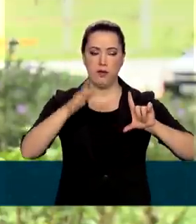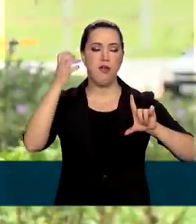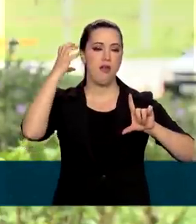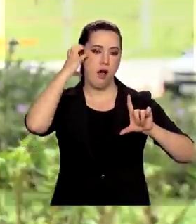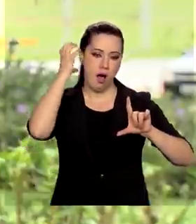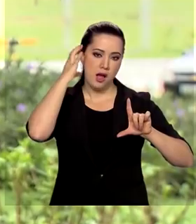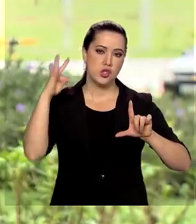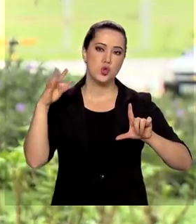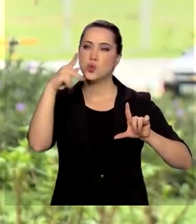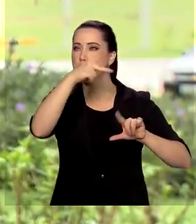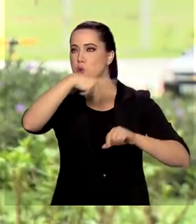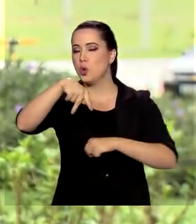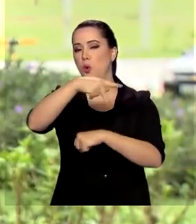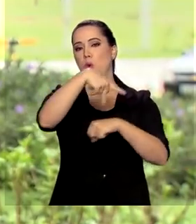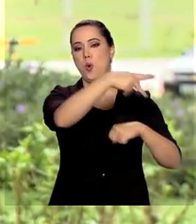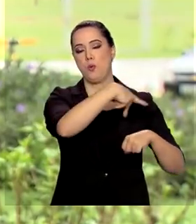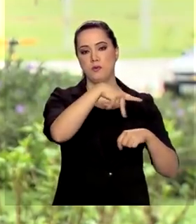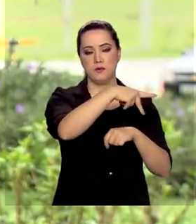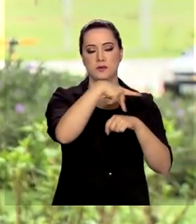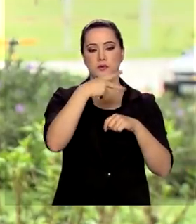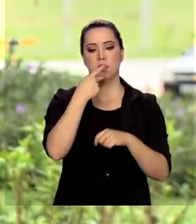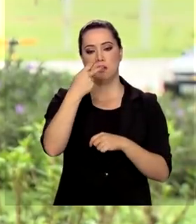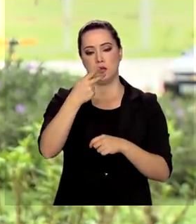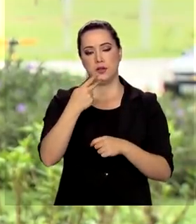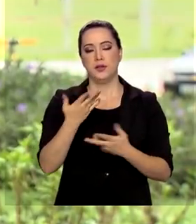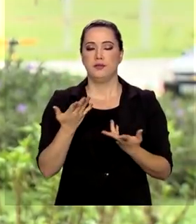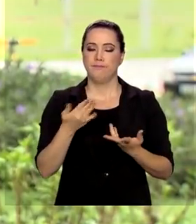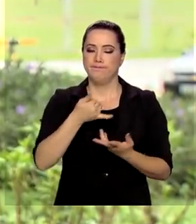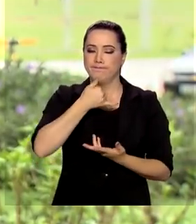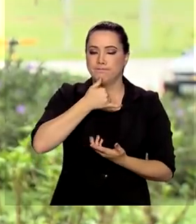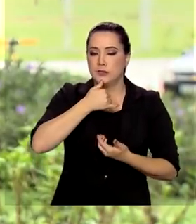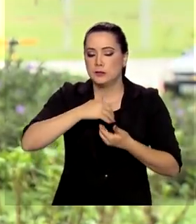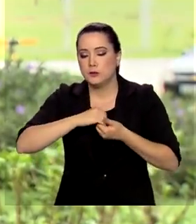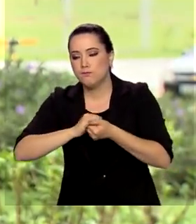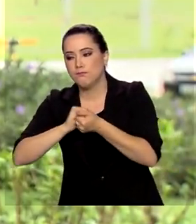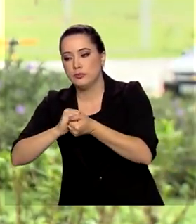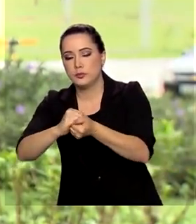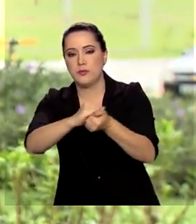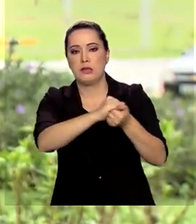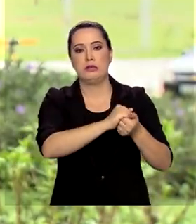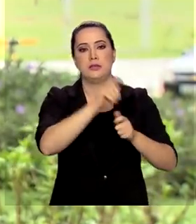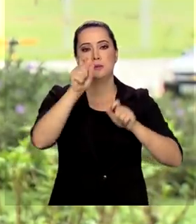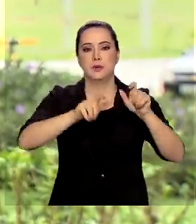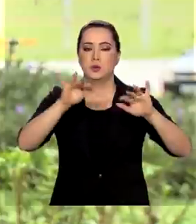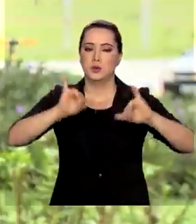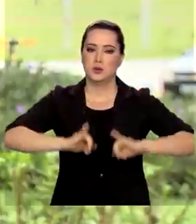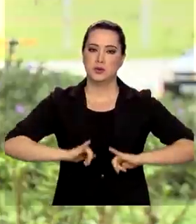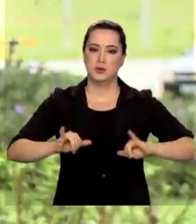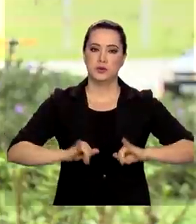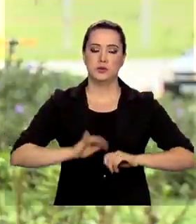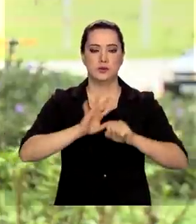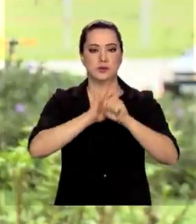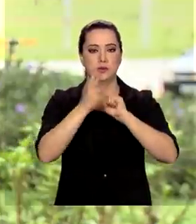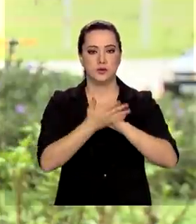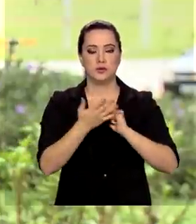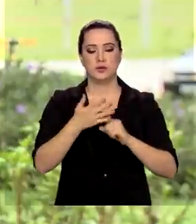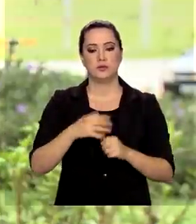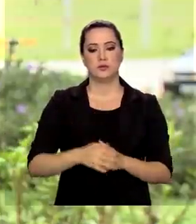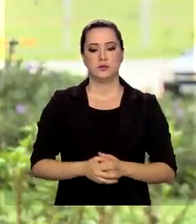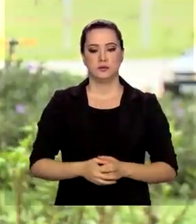rádio e TV e diz e se solidarizou com as vítimas da Covid-19 no país.